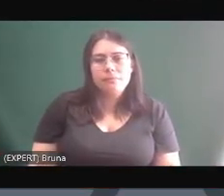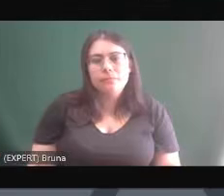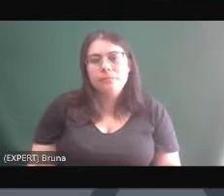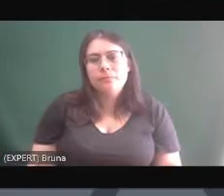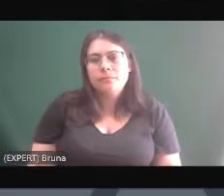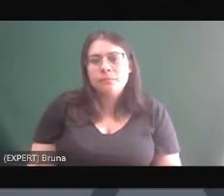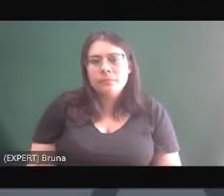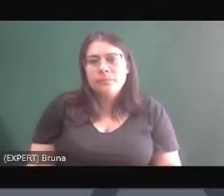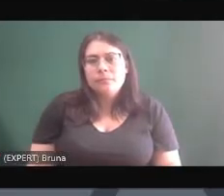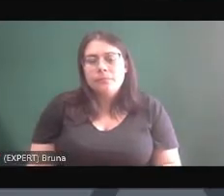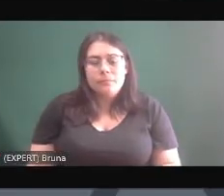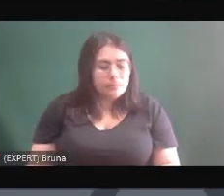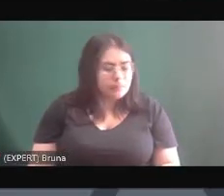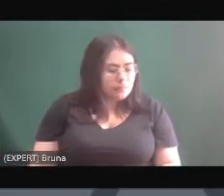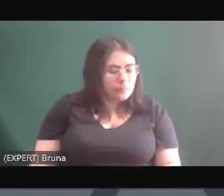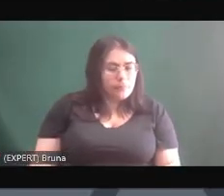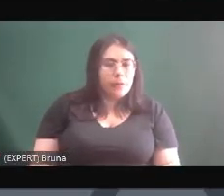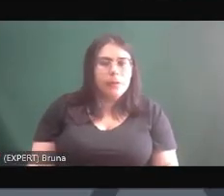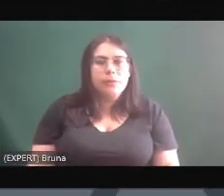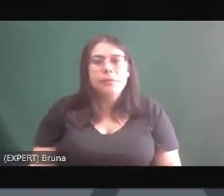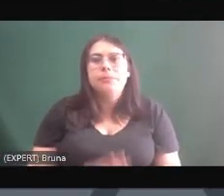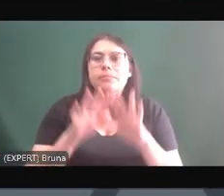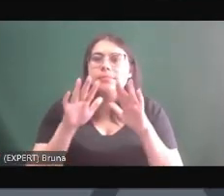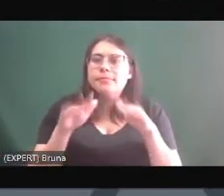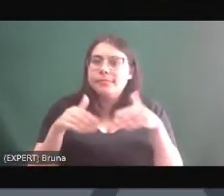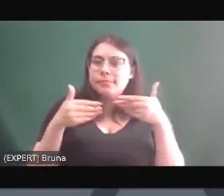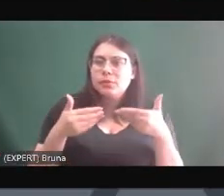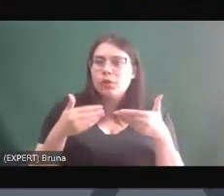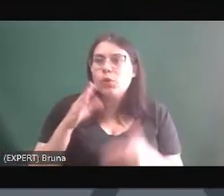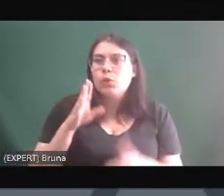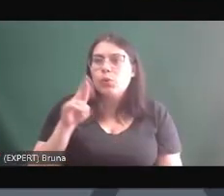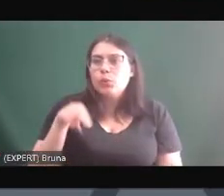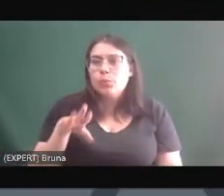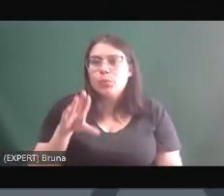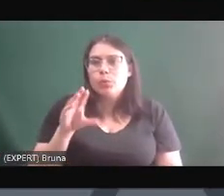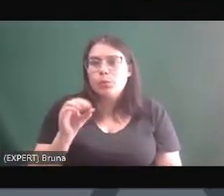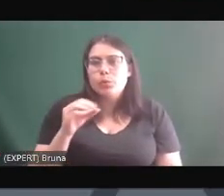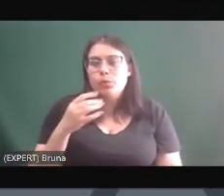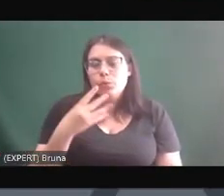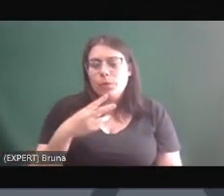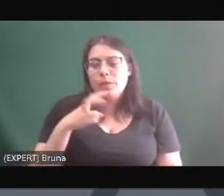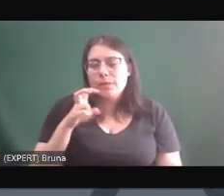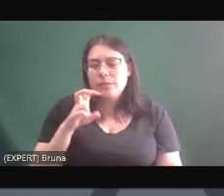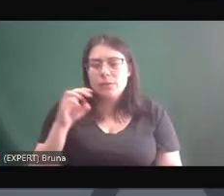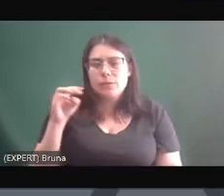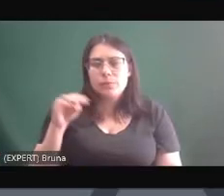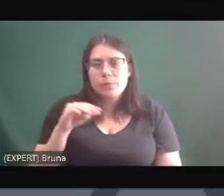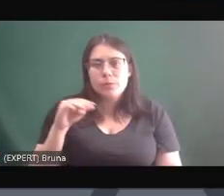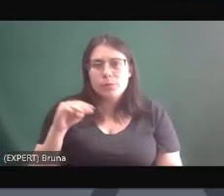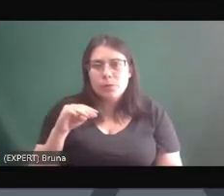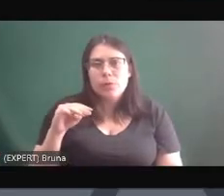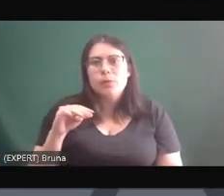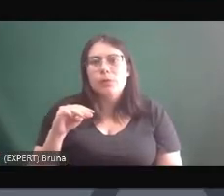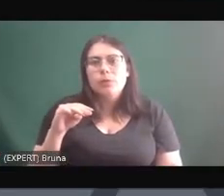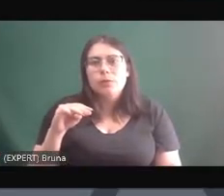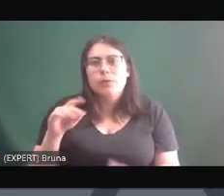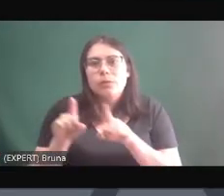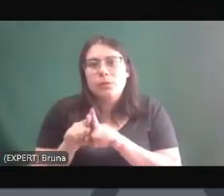bom Bruno a ideia desses 45 minutos iniciais é a gente poder receber também